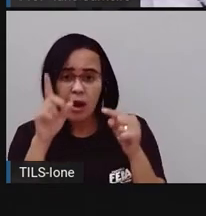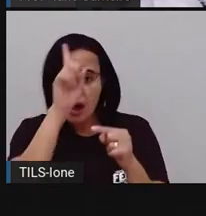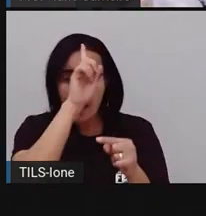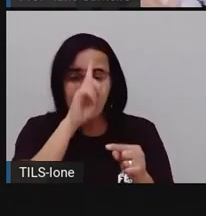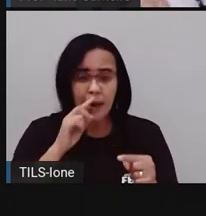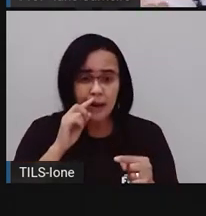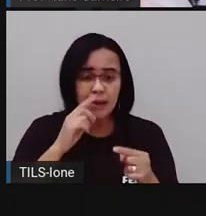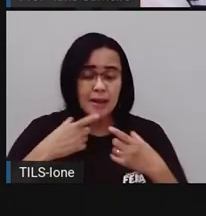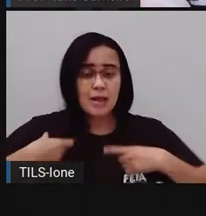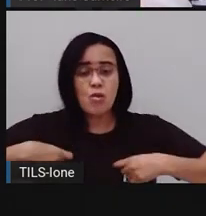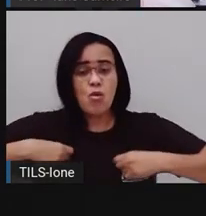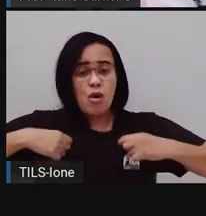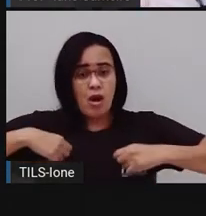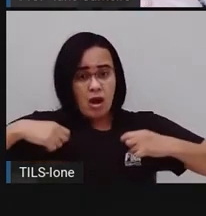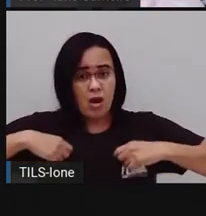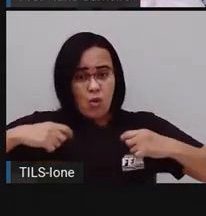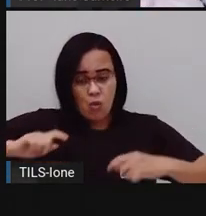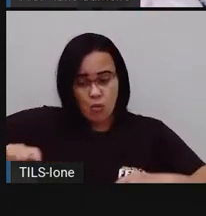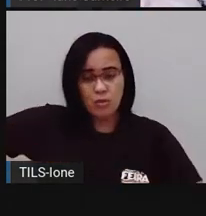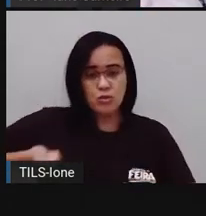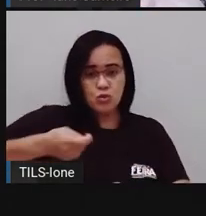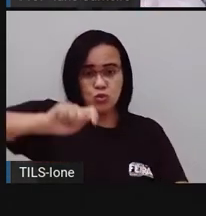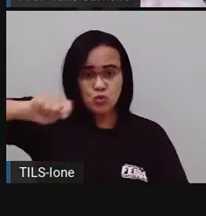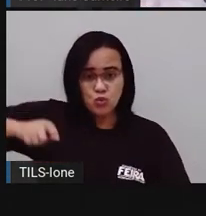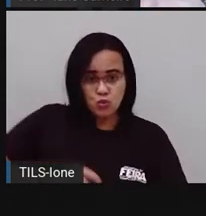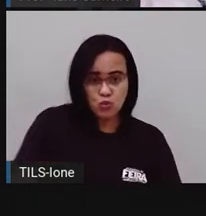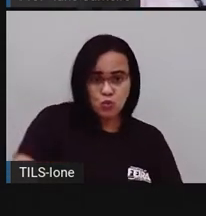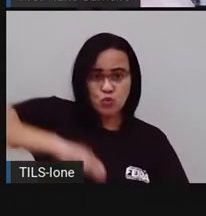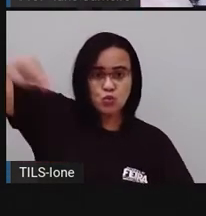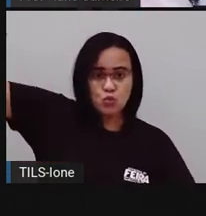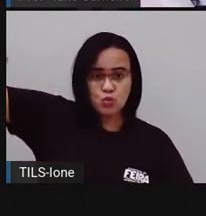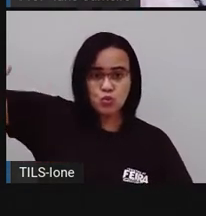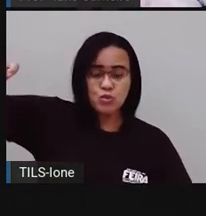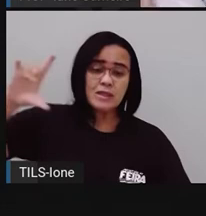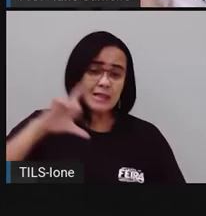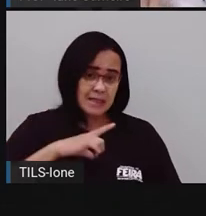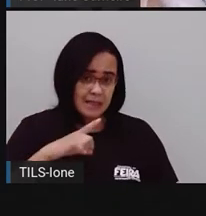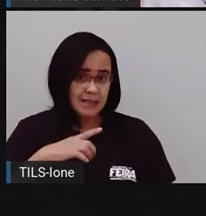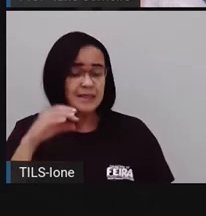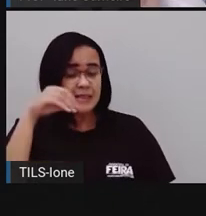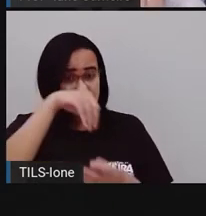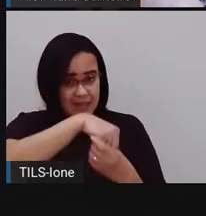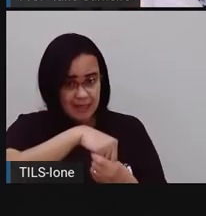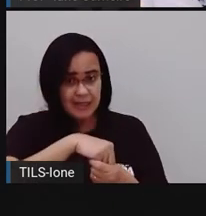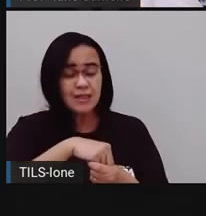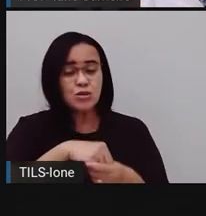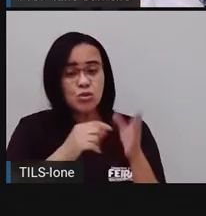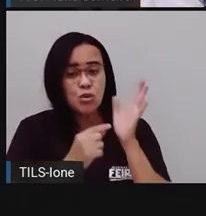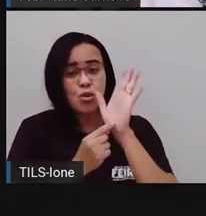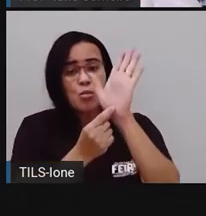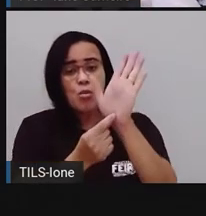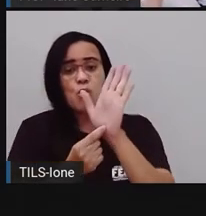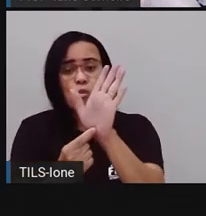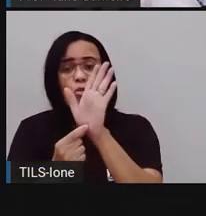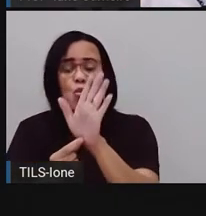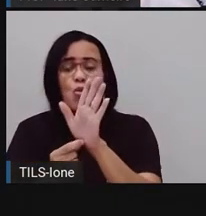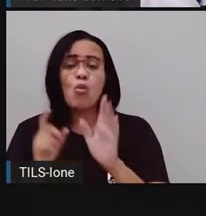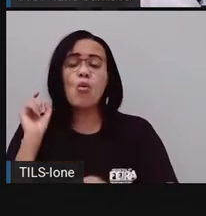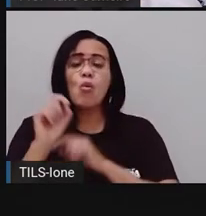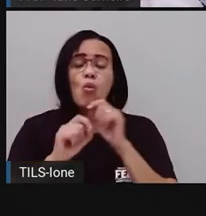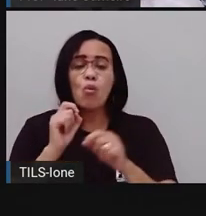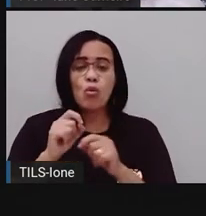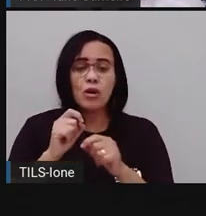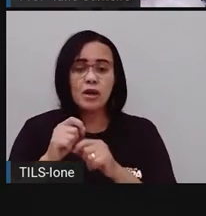né, o facão que o vaqueiro leva pendurado na cintura, né, mostrando, representando essa